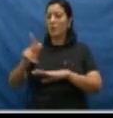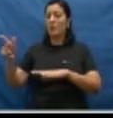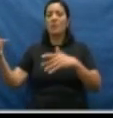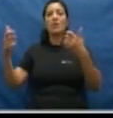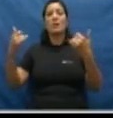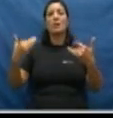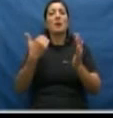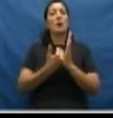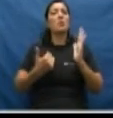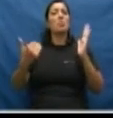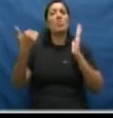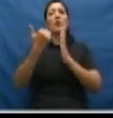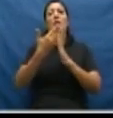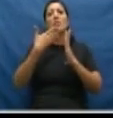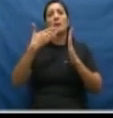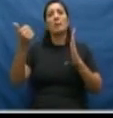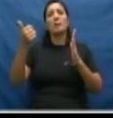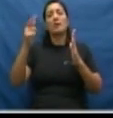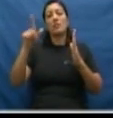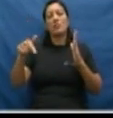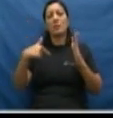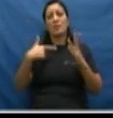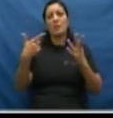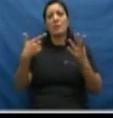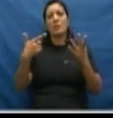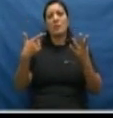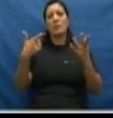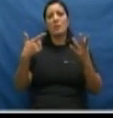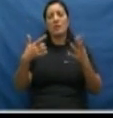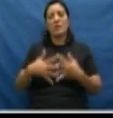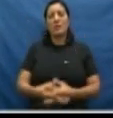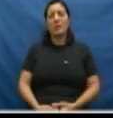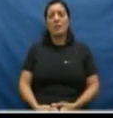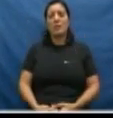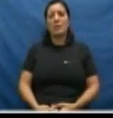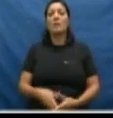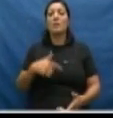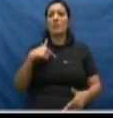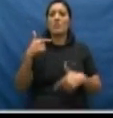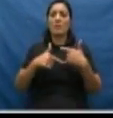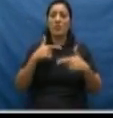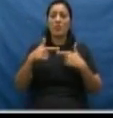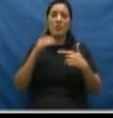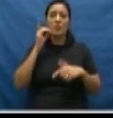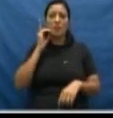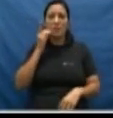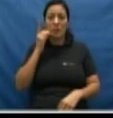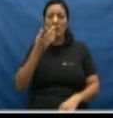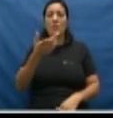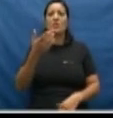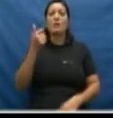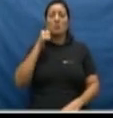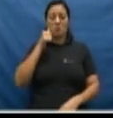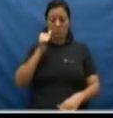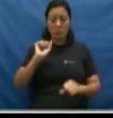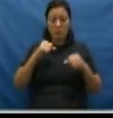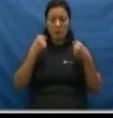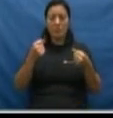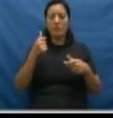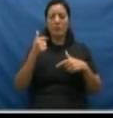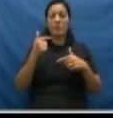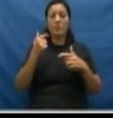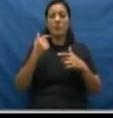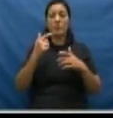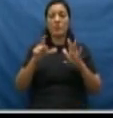evidentemente, muito mais argumentos e propriedade para falar. Eu trabalhei como deputada, como feminista, na construção